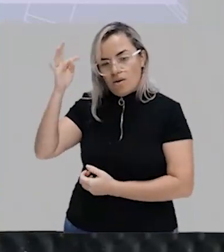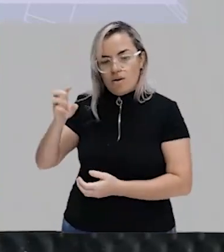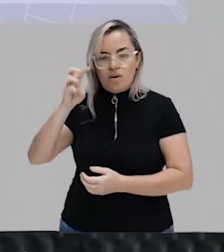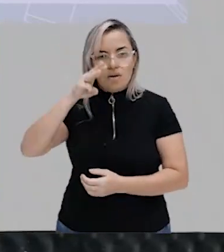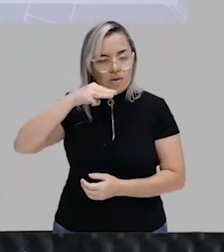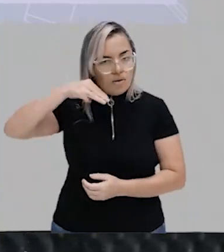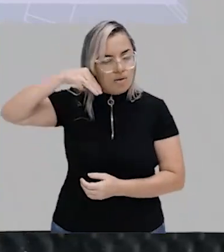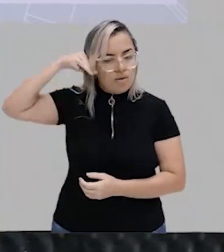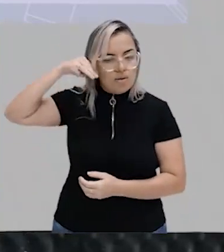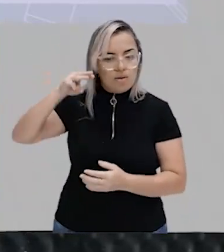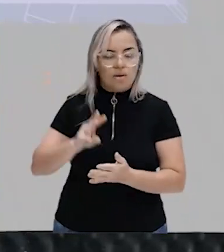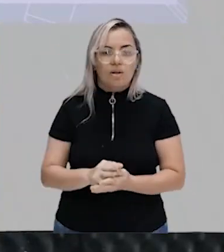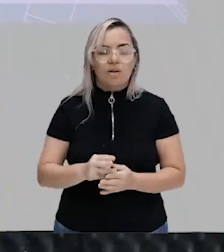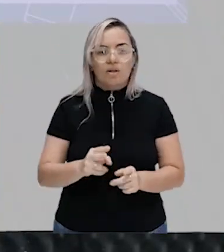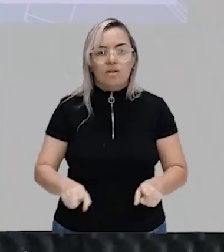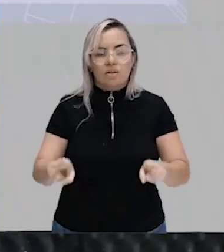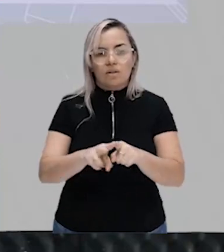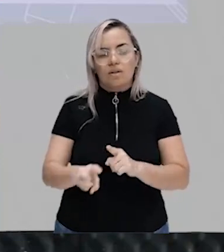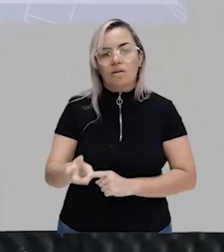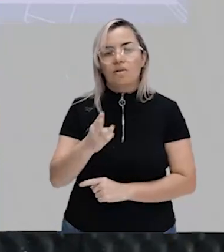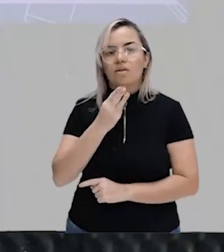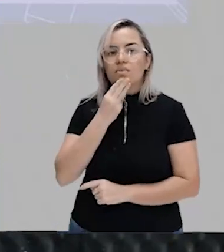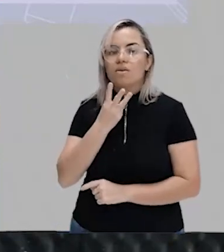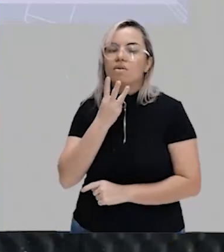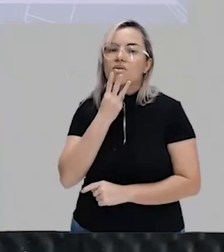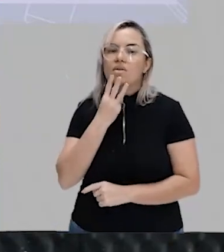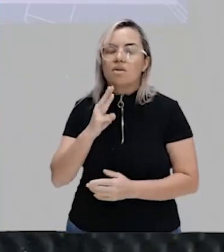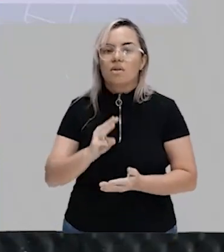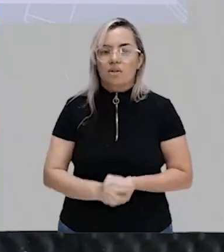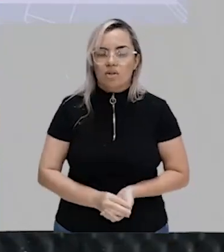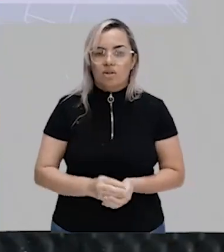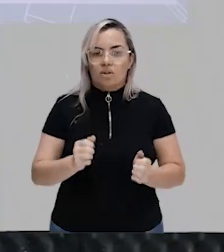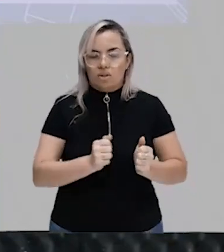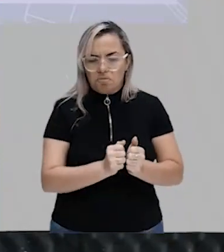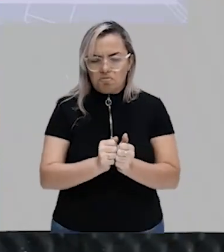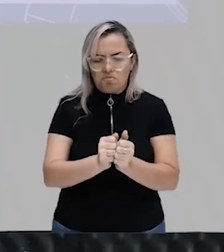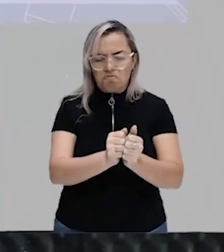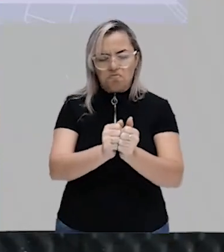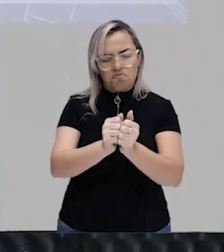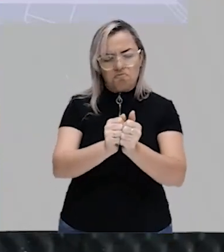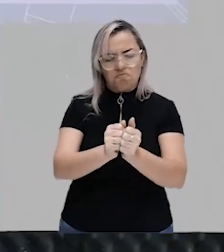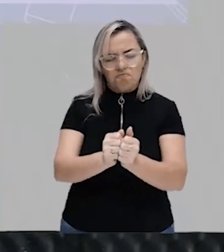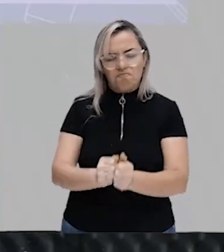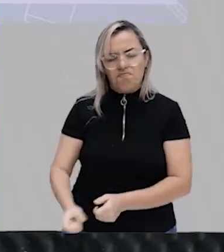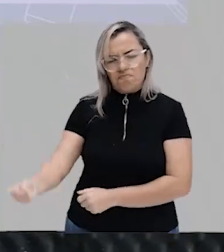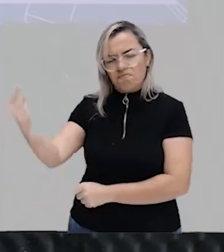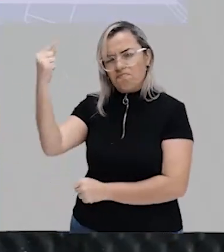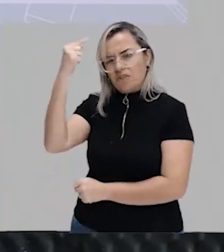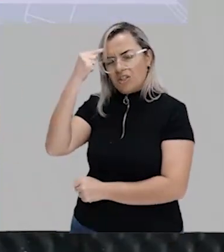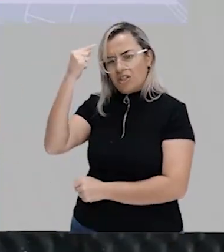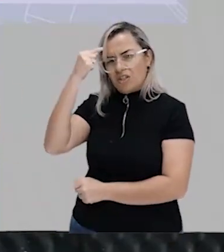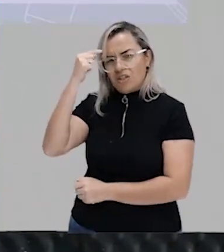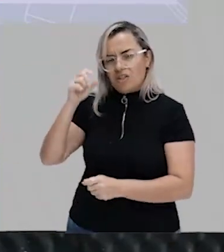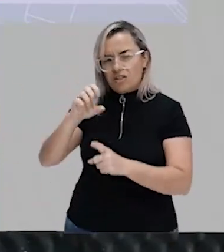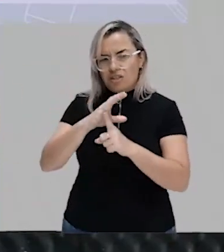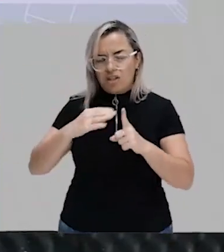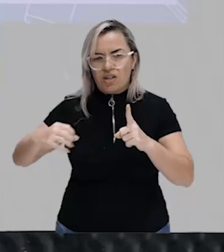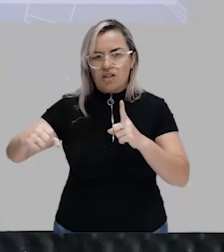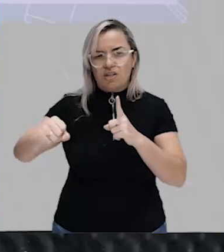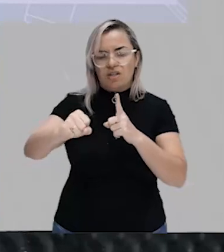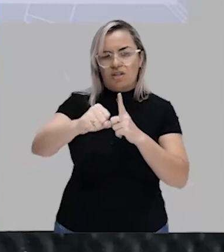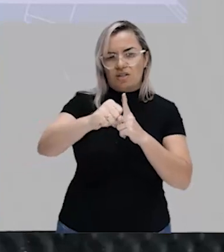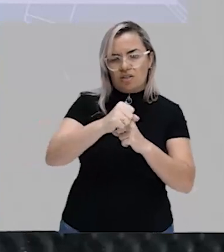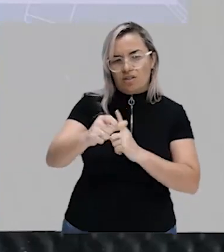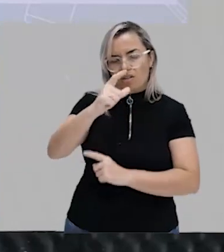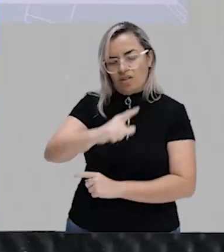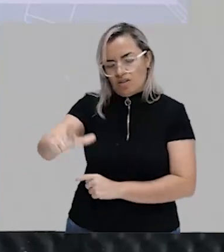Marx e de Max Weber. Ou seja, hoje a gente vai ter companhia de grandes pensadores da sociologia alemã. Tanto Weber quanto